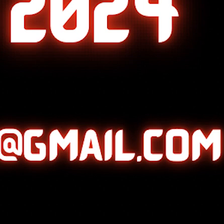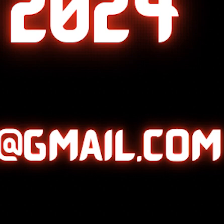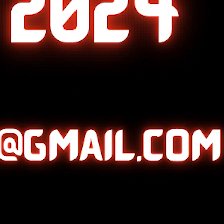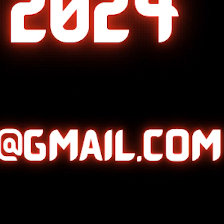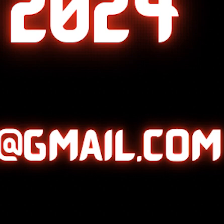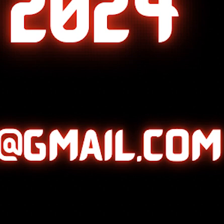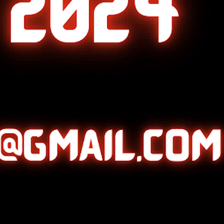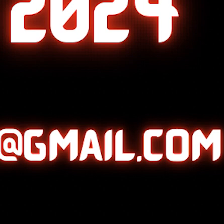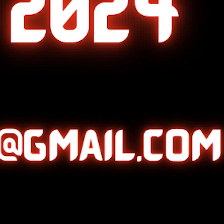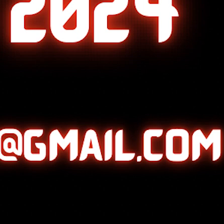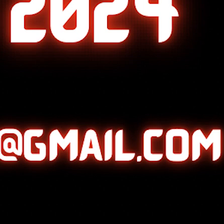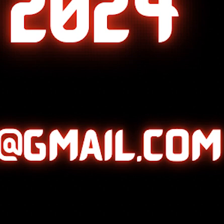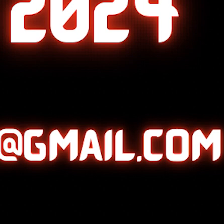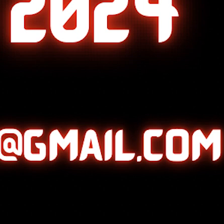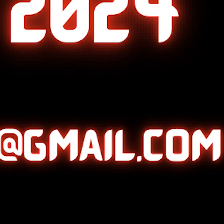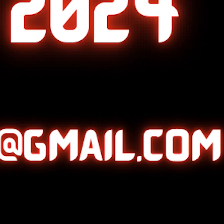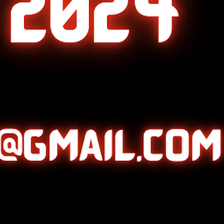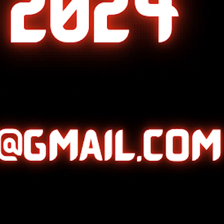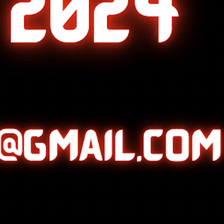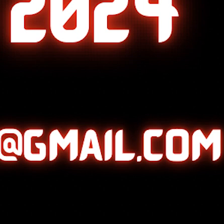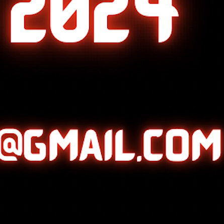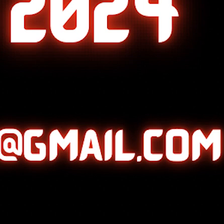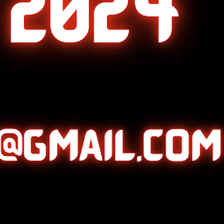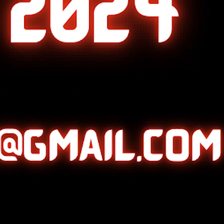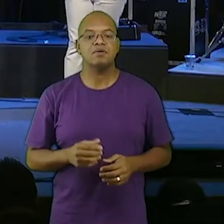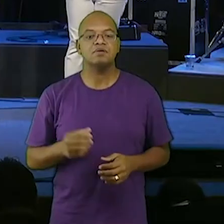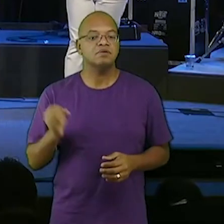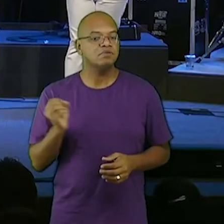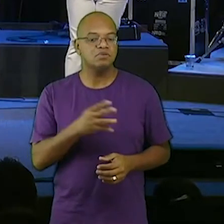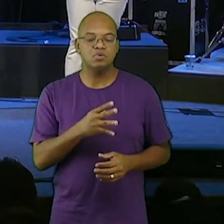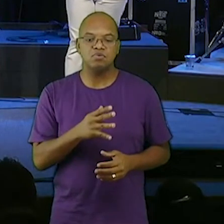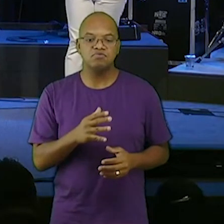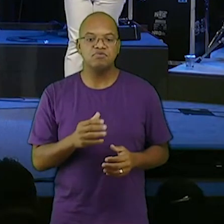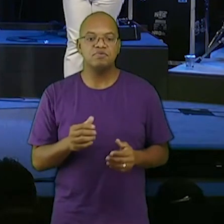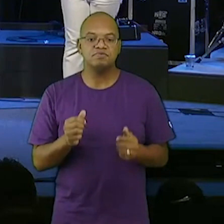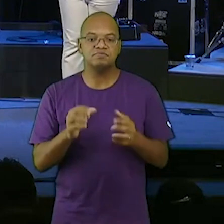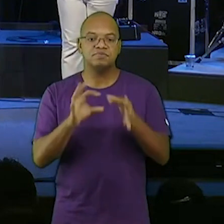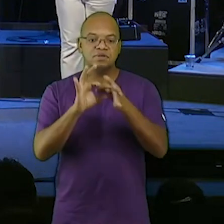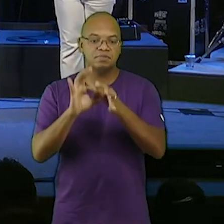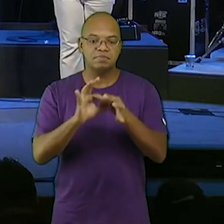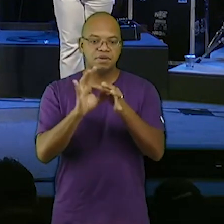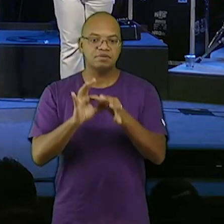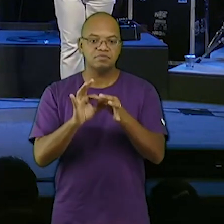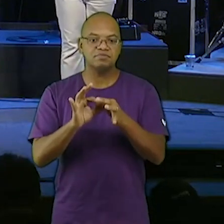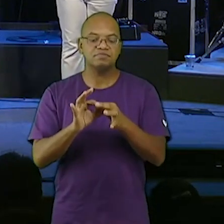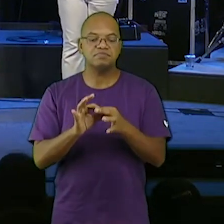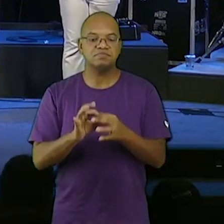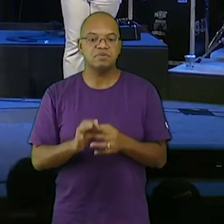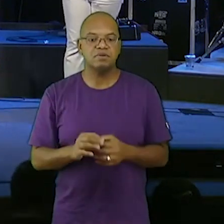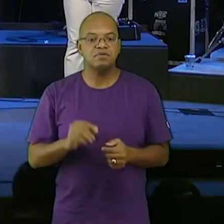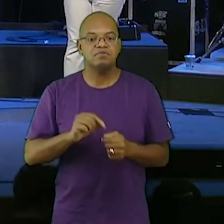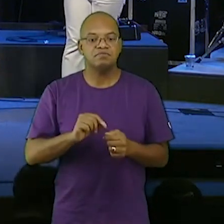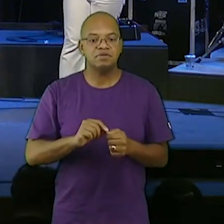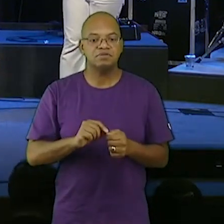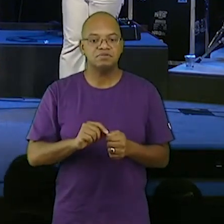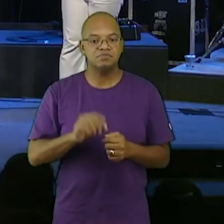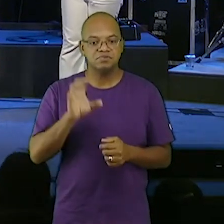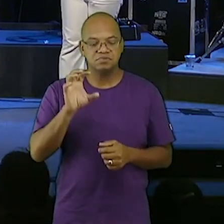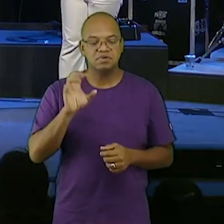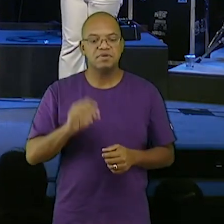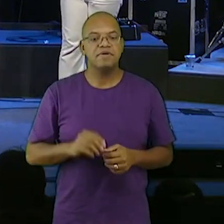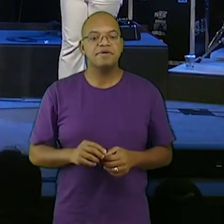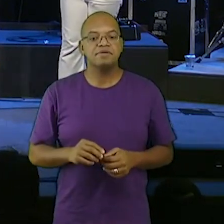novo pacto façam isso todas as vezes que o beber em memória de mim você pode beber